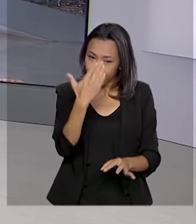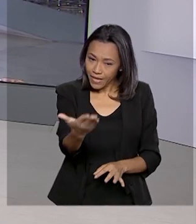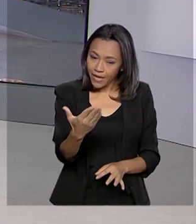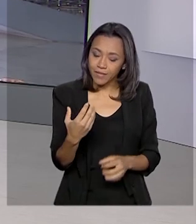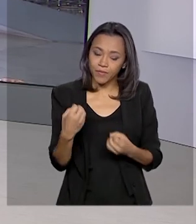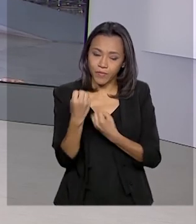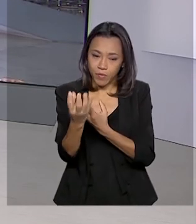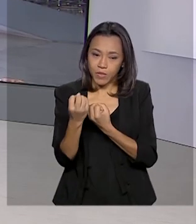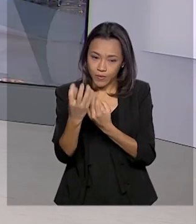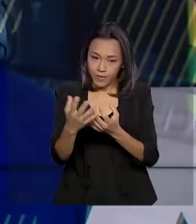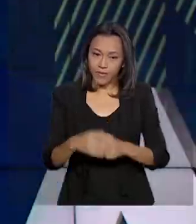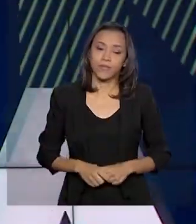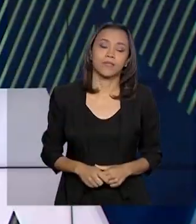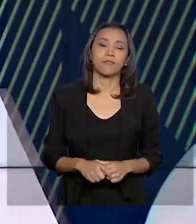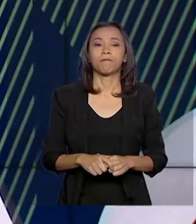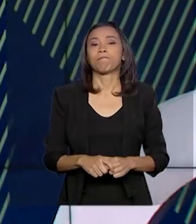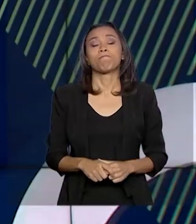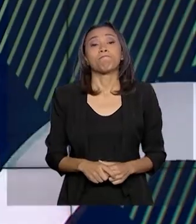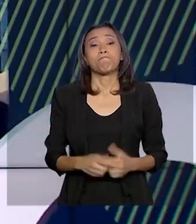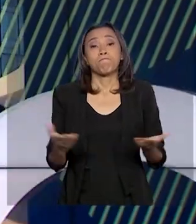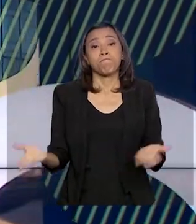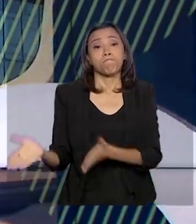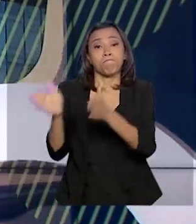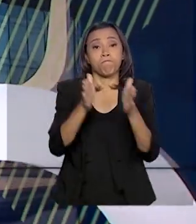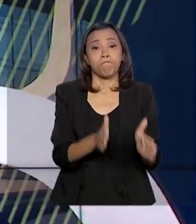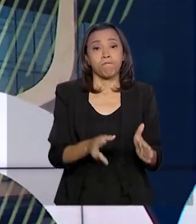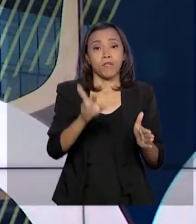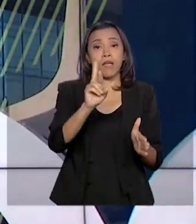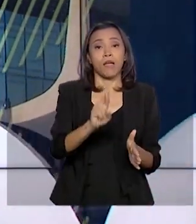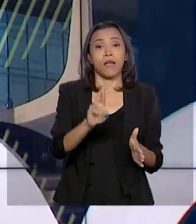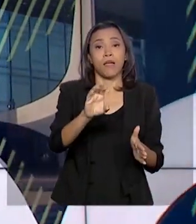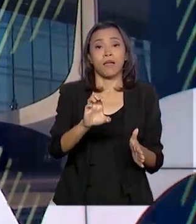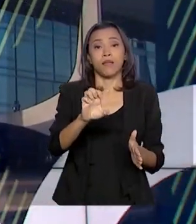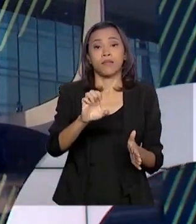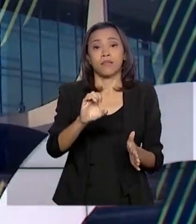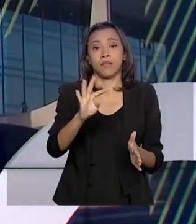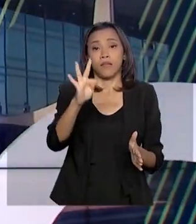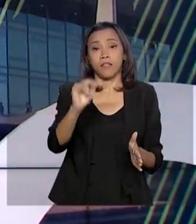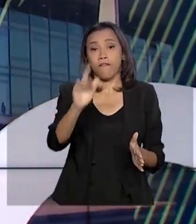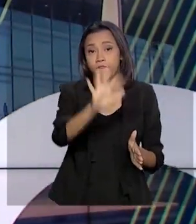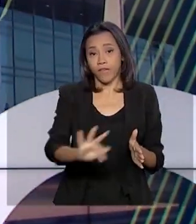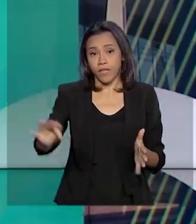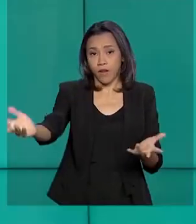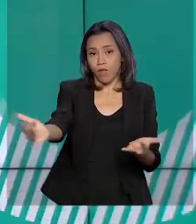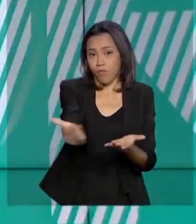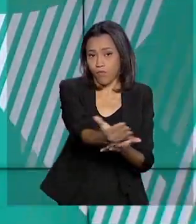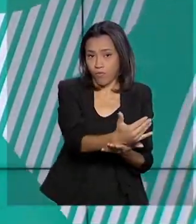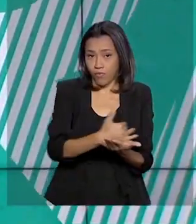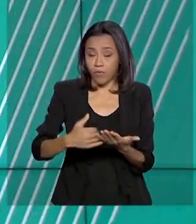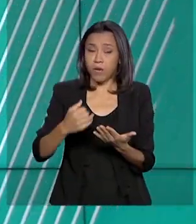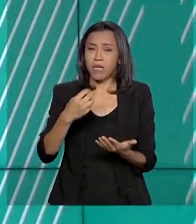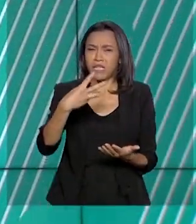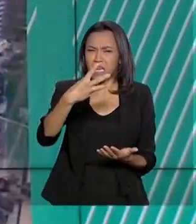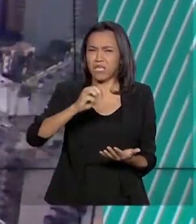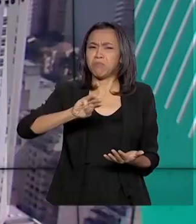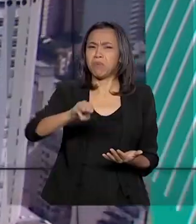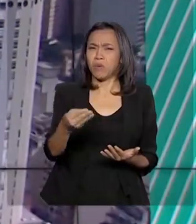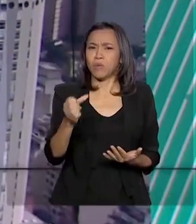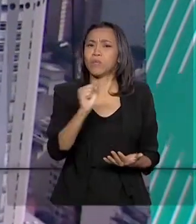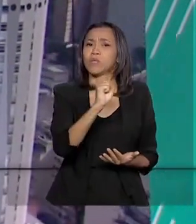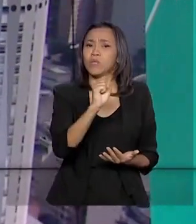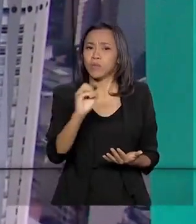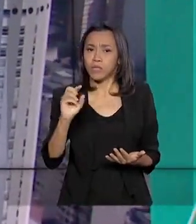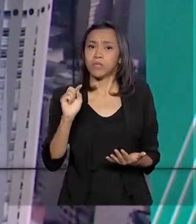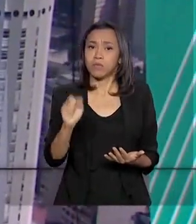suas informações. A Receita Federal recebeu até agora mais de 3,8 milhões de declarações do